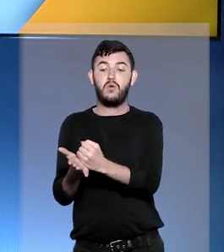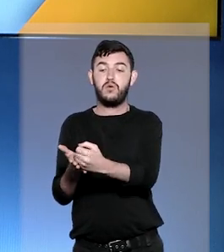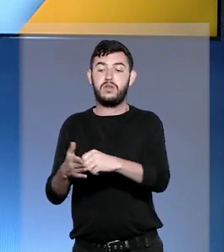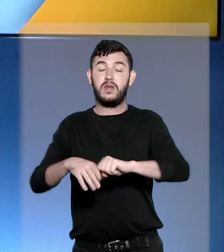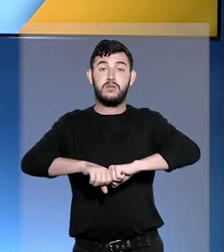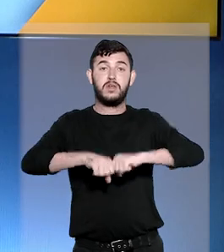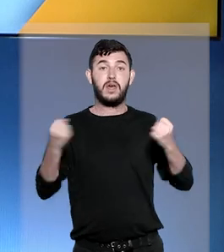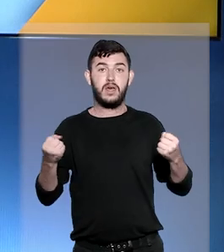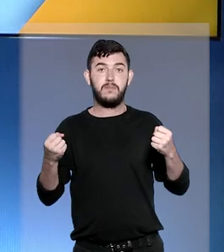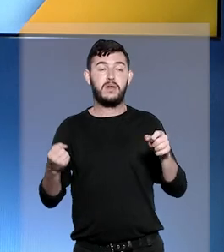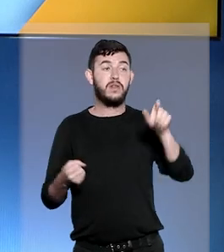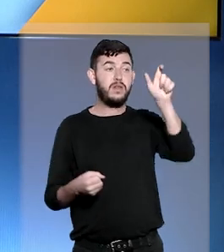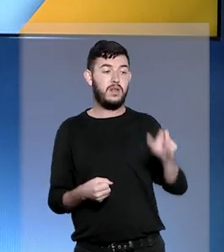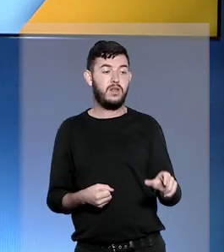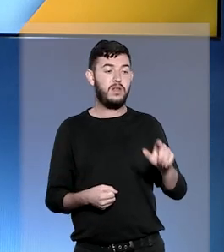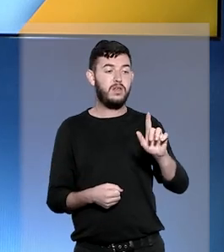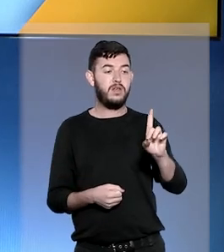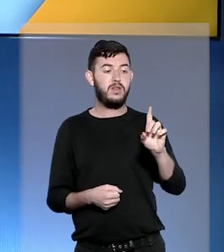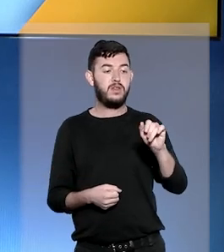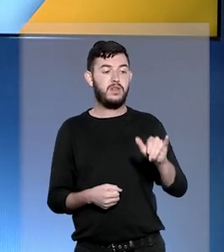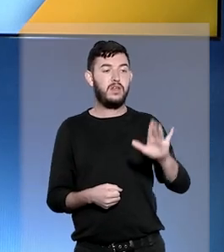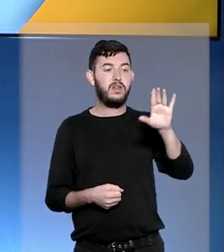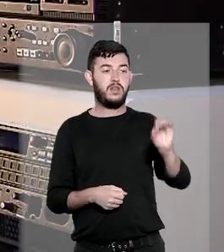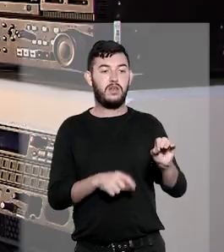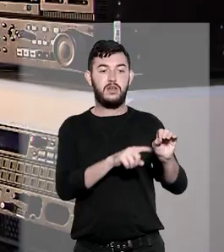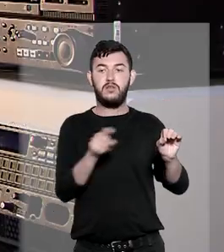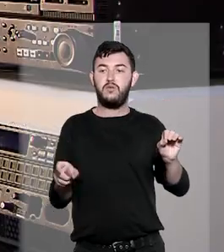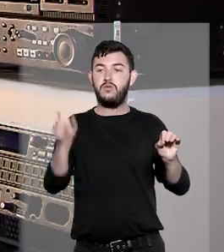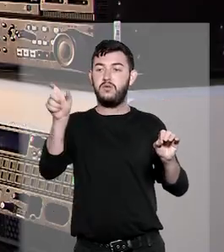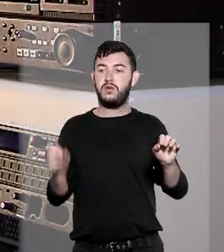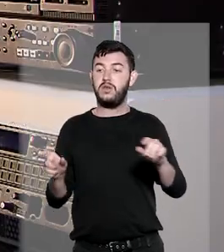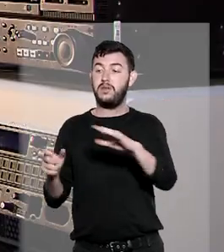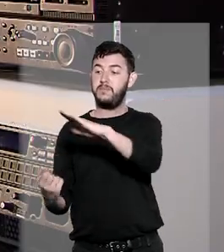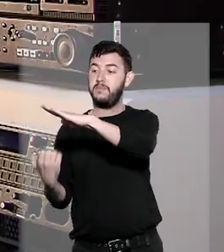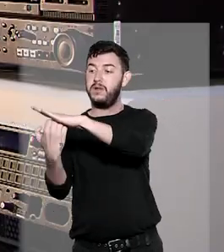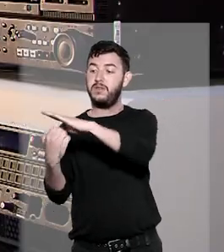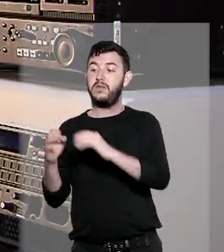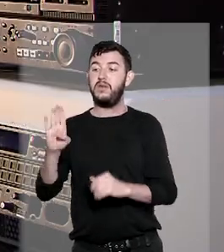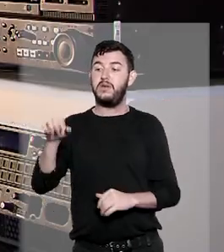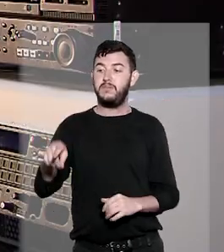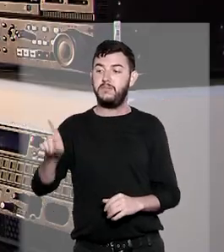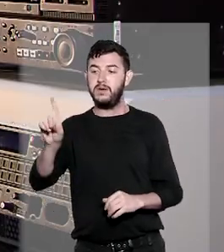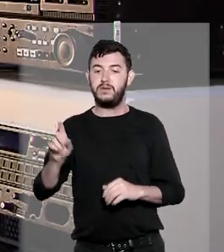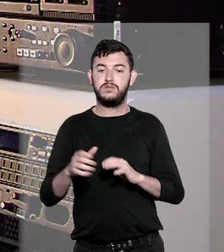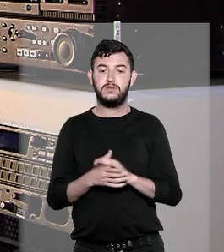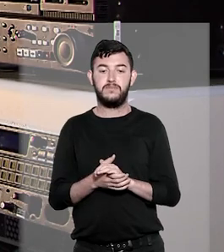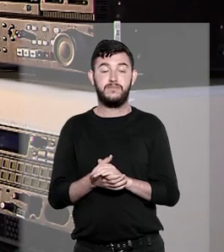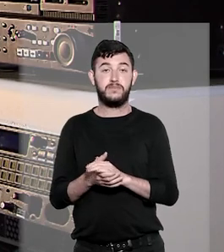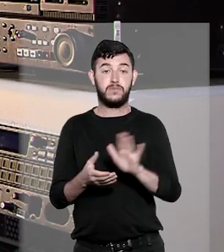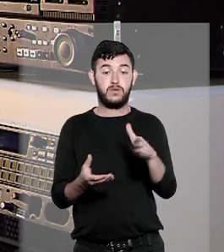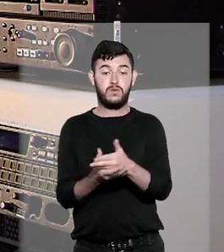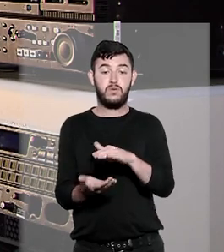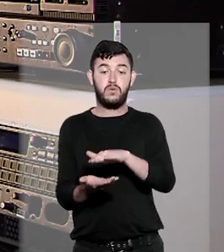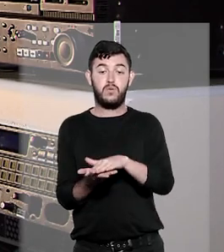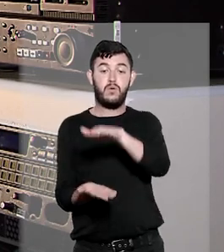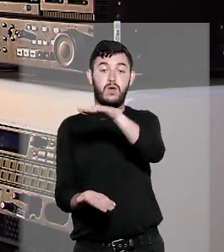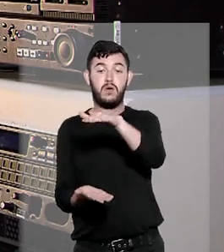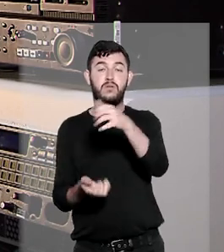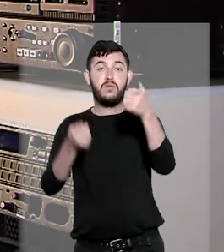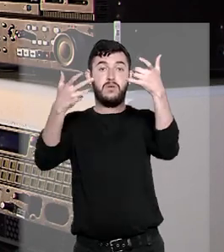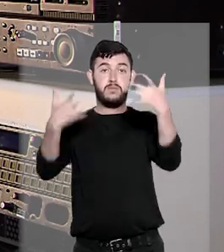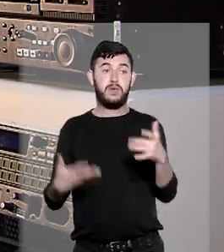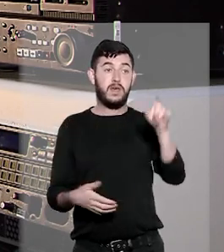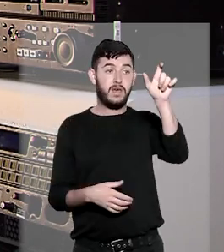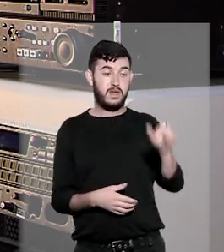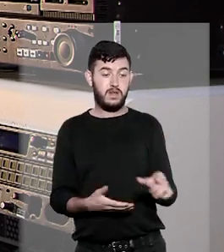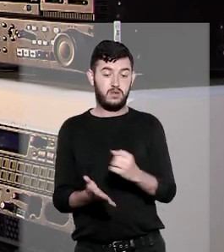Danilo Gentili com a Band. Entenda. De acordo com os autos, o apresentador Danilo Gentili tinha contrato em vigor com a